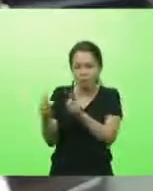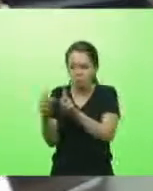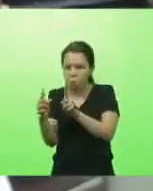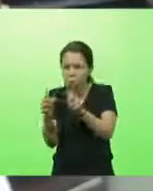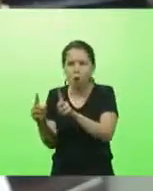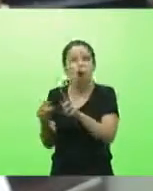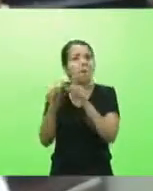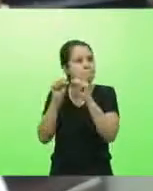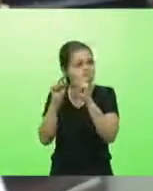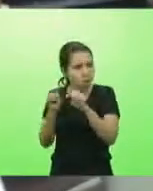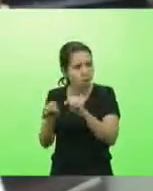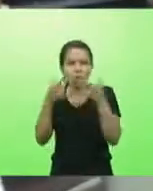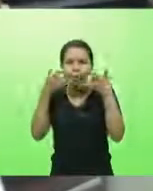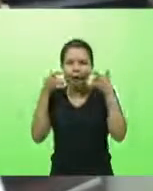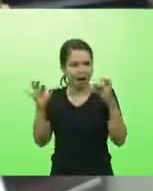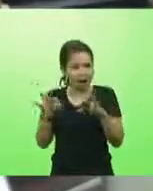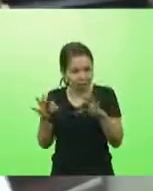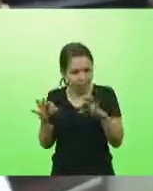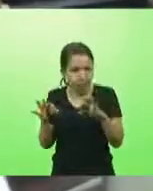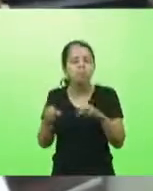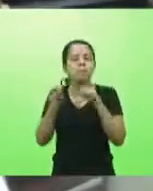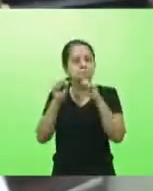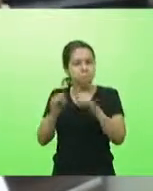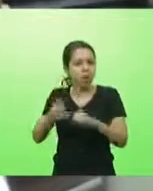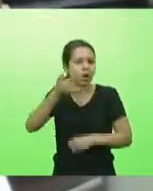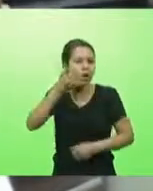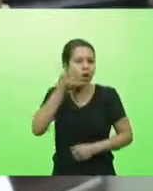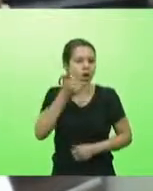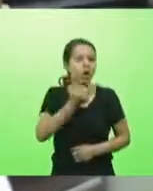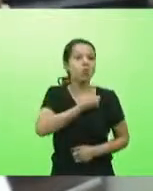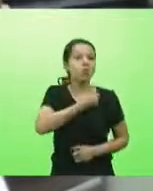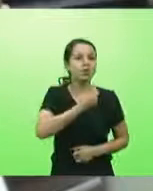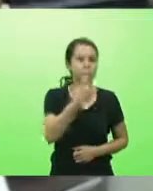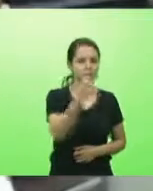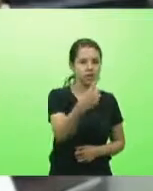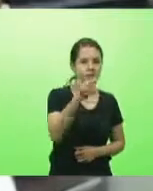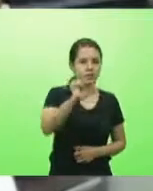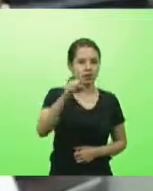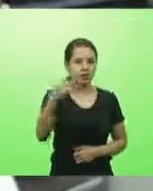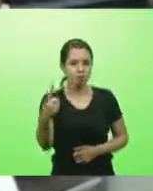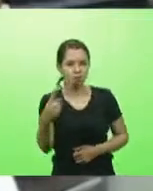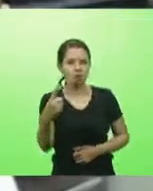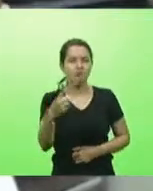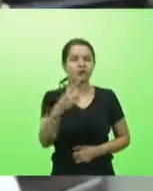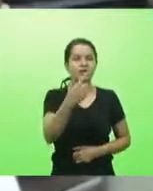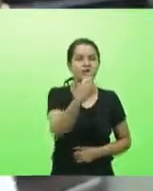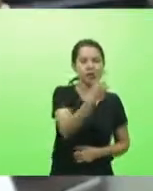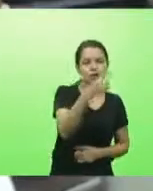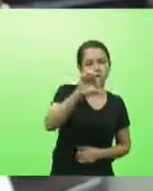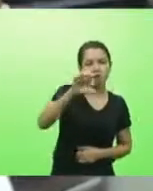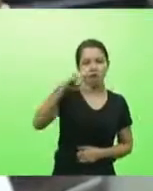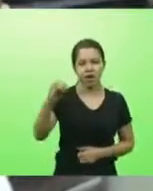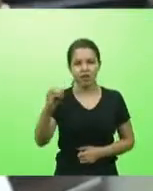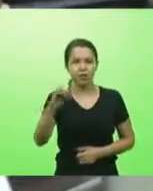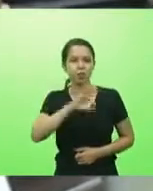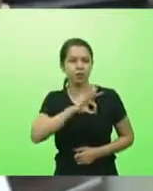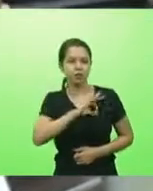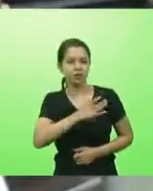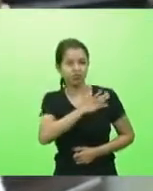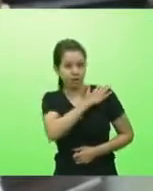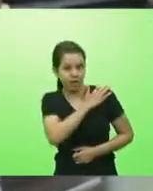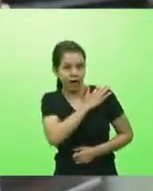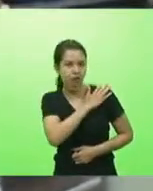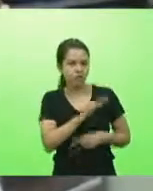denunciar ao número 181 da defesa civil o 190 da polícia militar e da vigilância